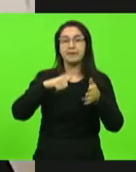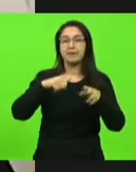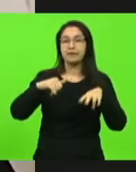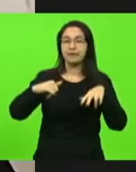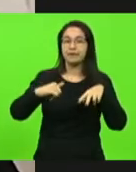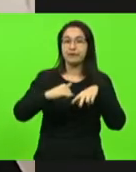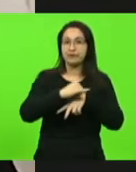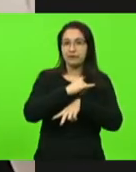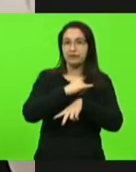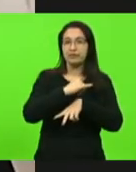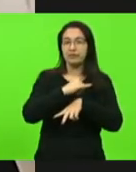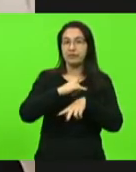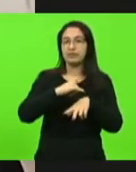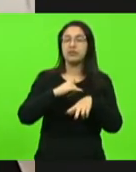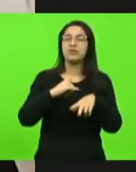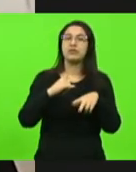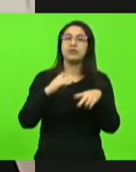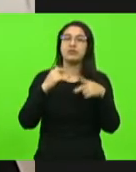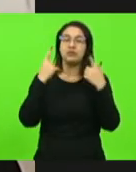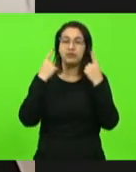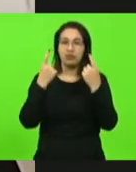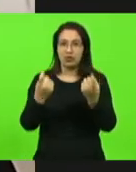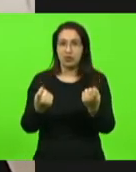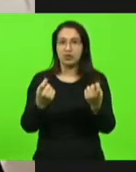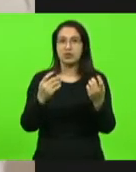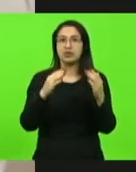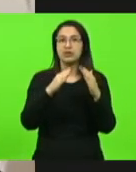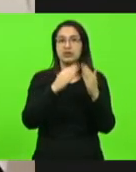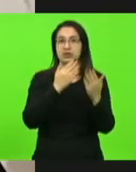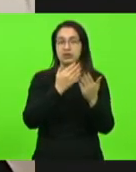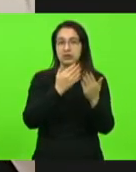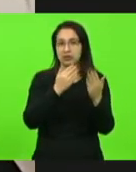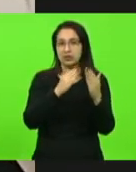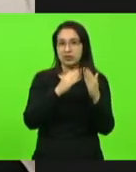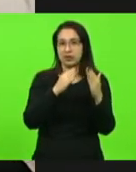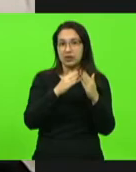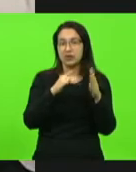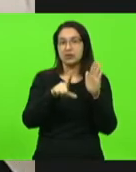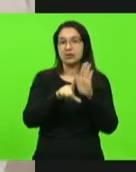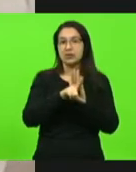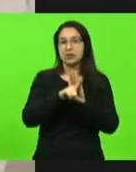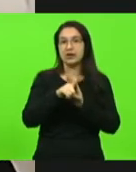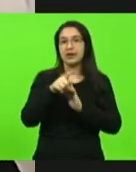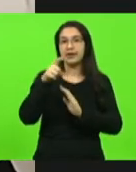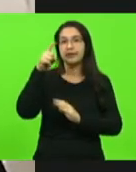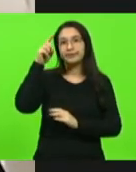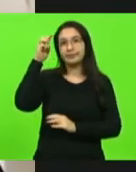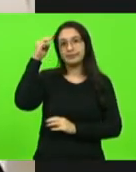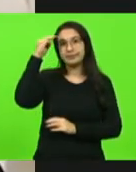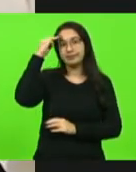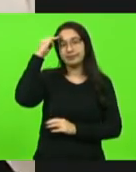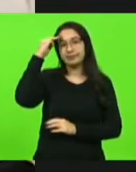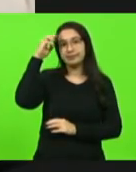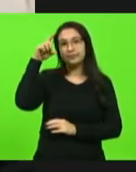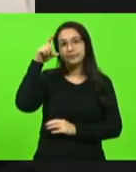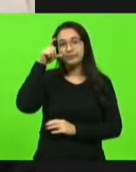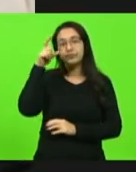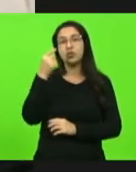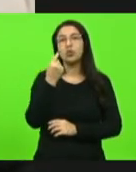Maria da Penha e o bandido de todo esse grupo, o único que teve os seus direitos políticos preservados